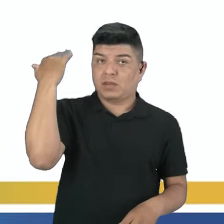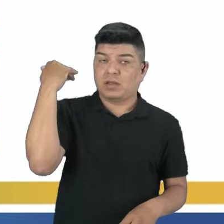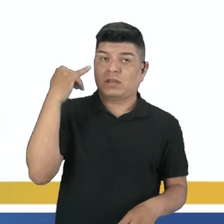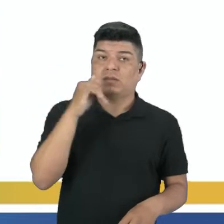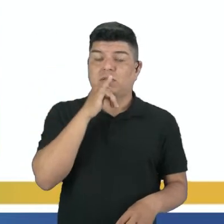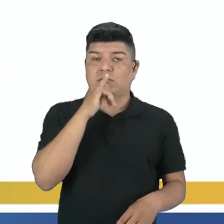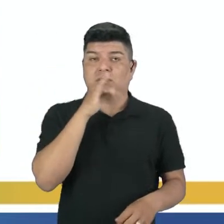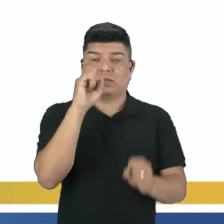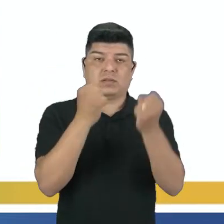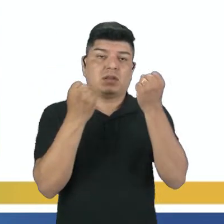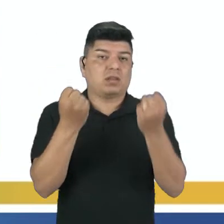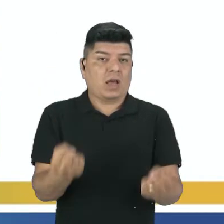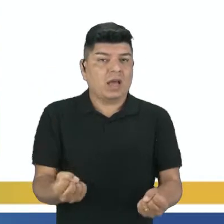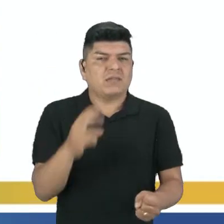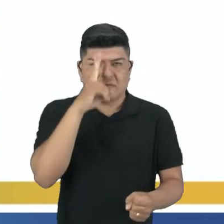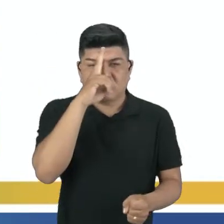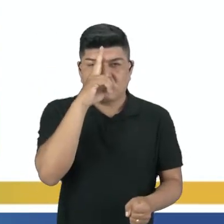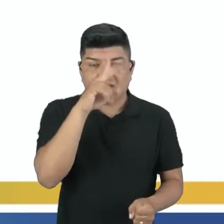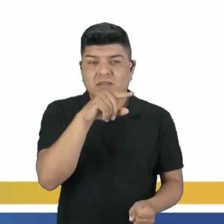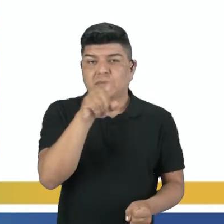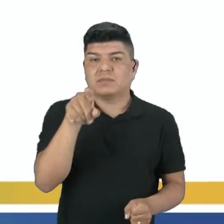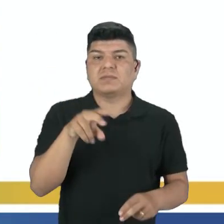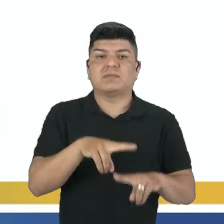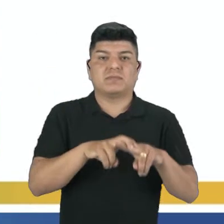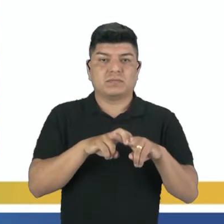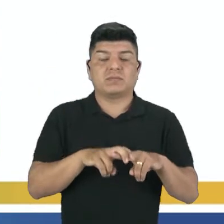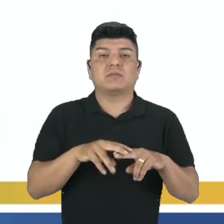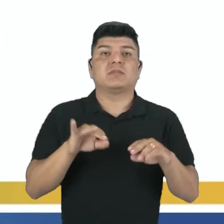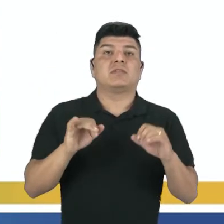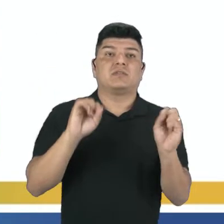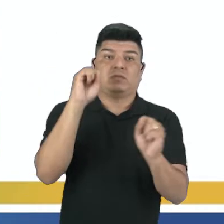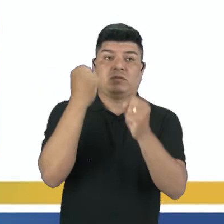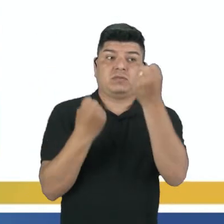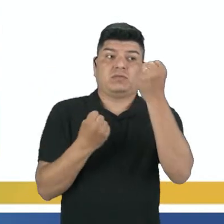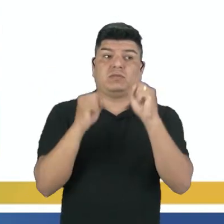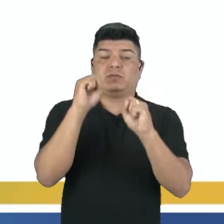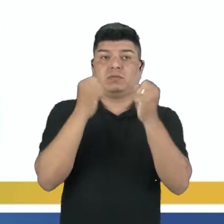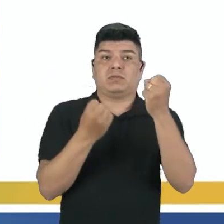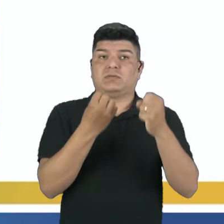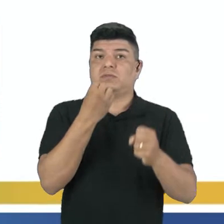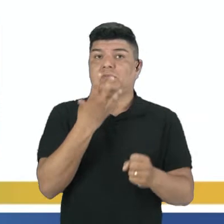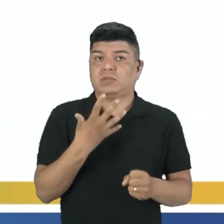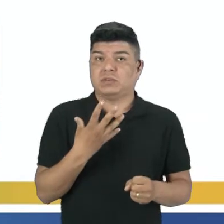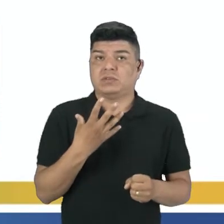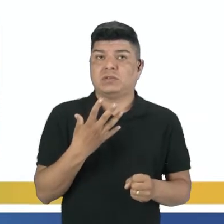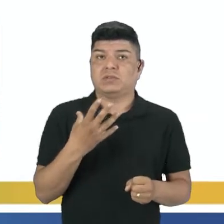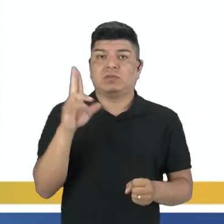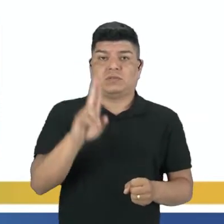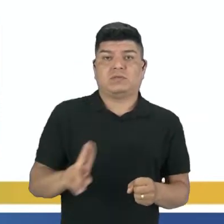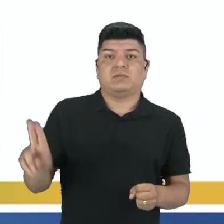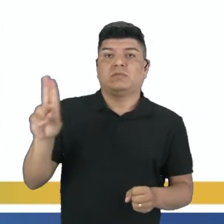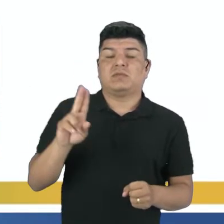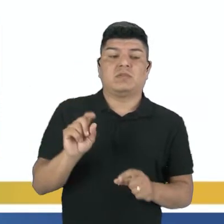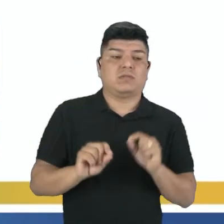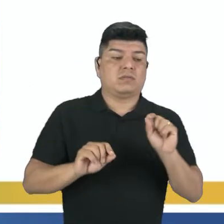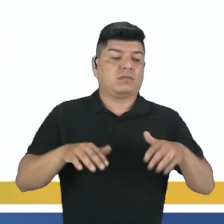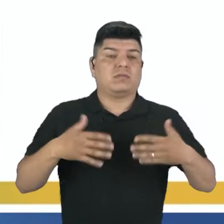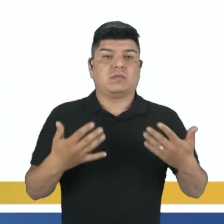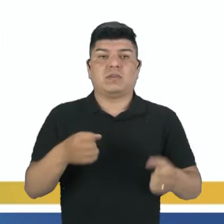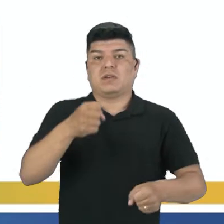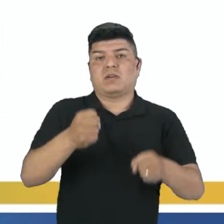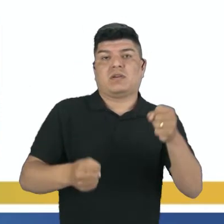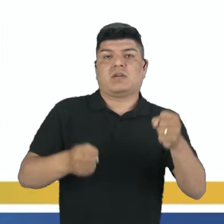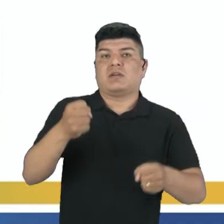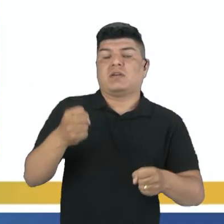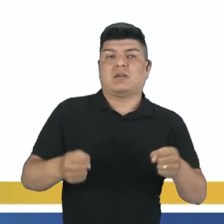aquele exemplo da indústria leve, lembra? Pois é, quando eu falo de indústrias de bens de consumo duráveis, são aqueles como carro,